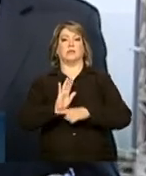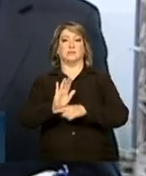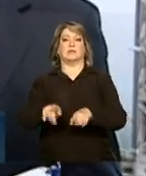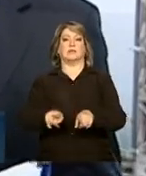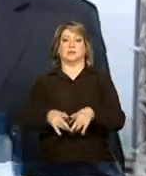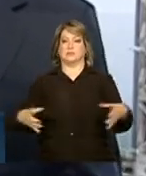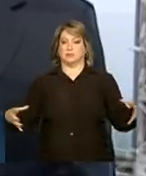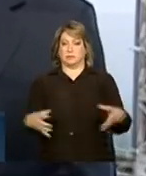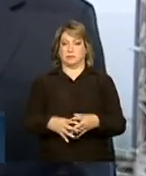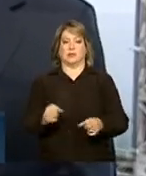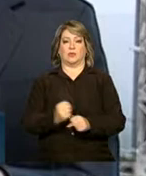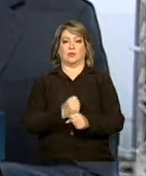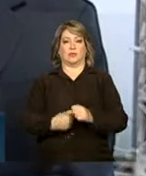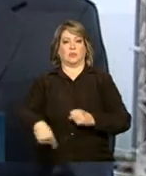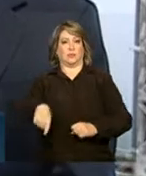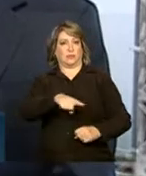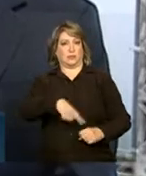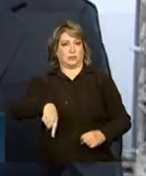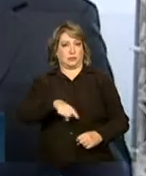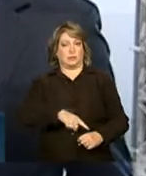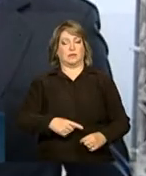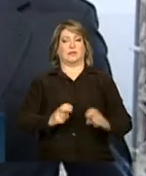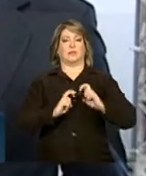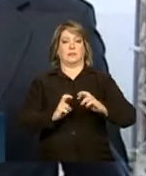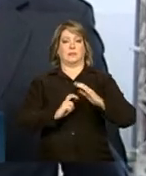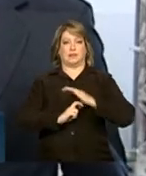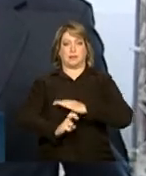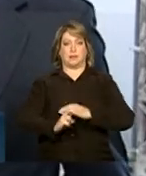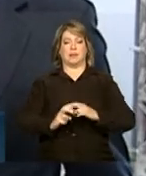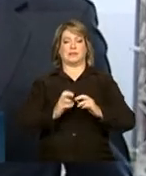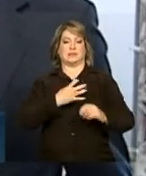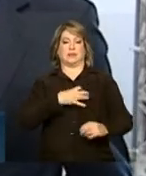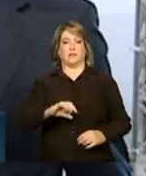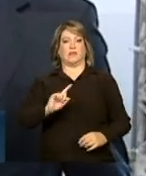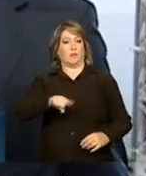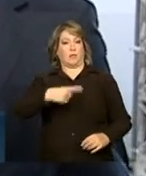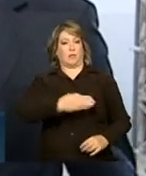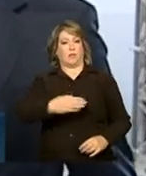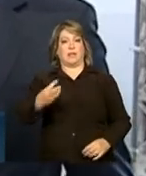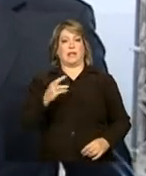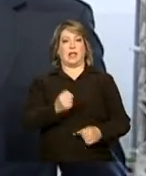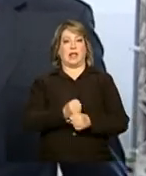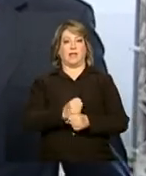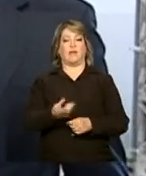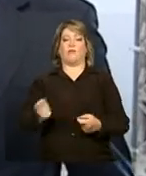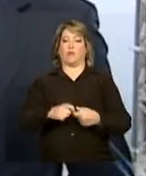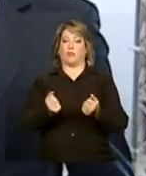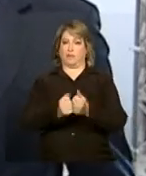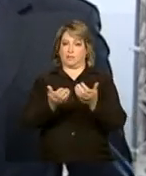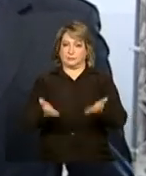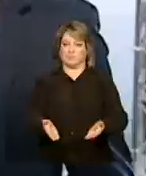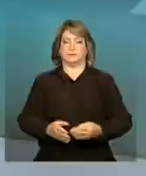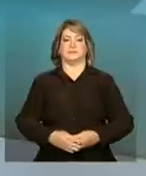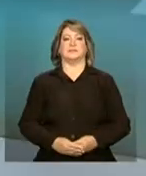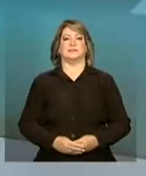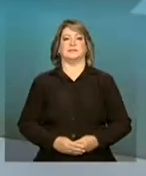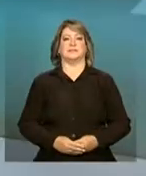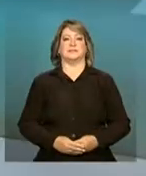construção e a operação do metrô de Salvador nos próximos 30 anos. Voltamos com você no estúdio, Malu.